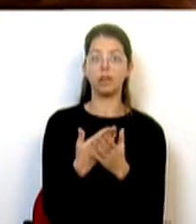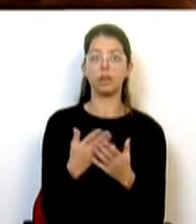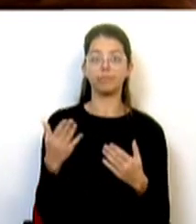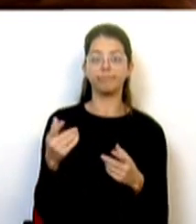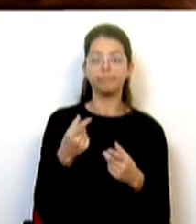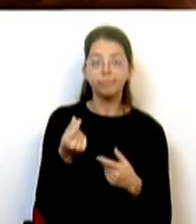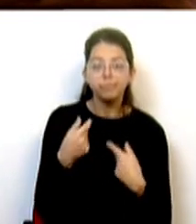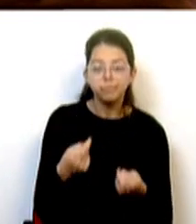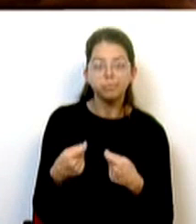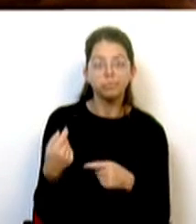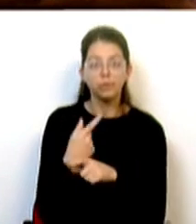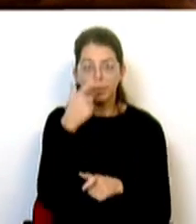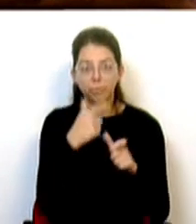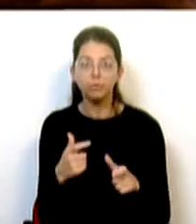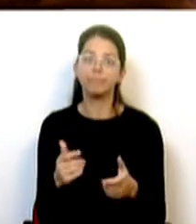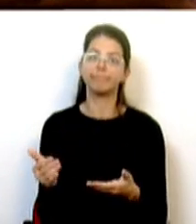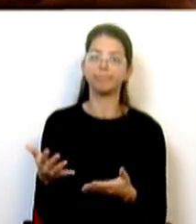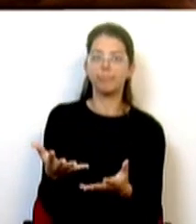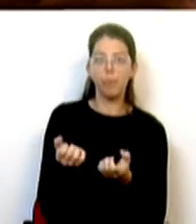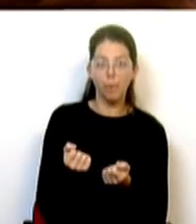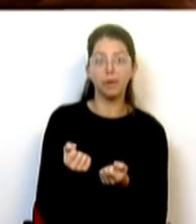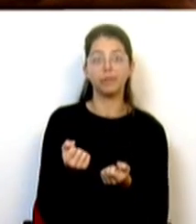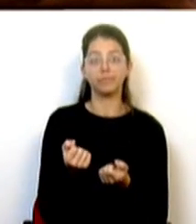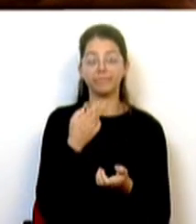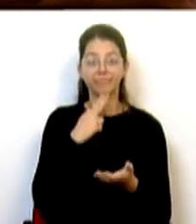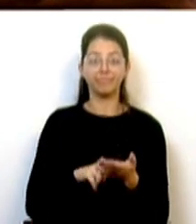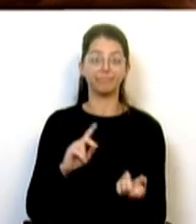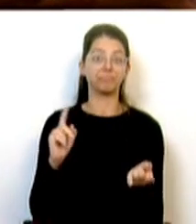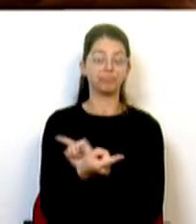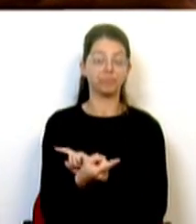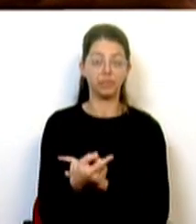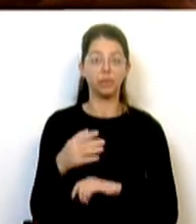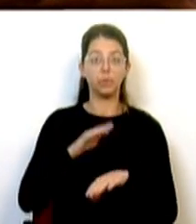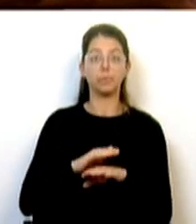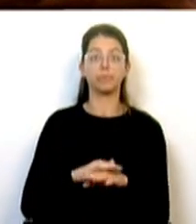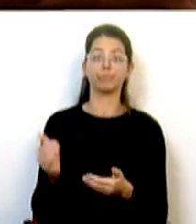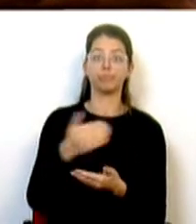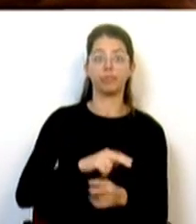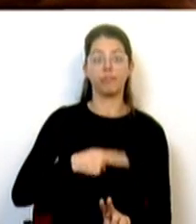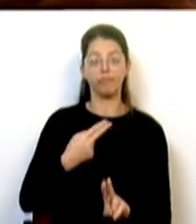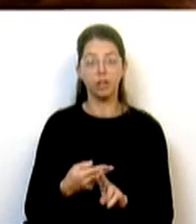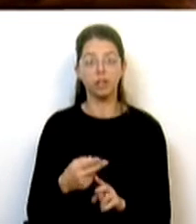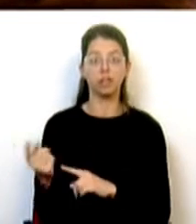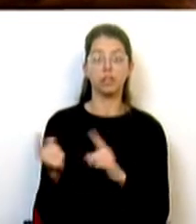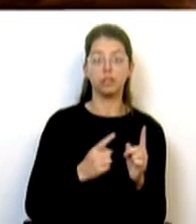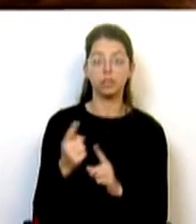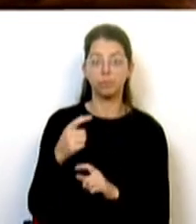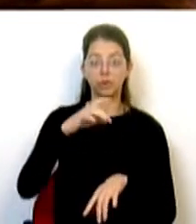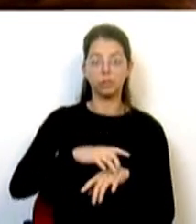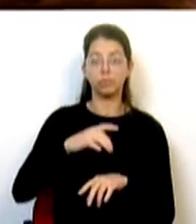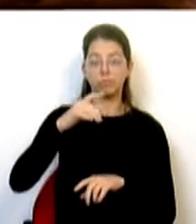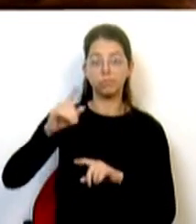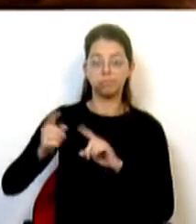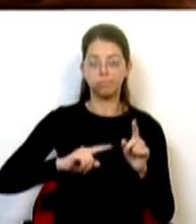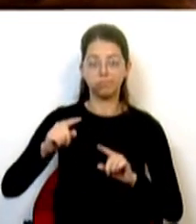recursos financeiros e humanos, teve um efeito exatamente contrário. Pela duplicação dos recursos, pelo aumento do transporte de utentes entre três